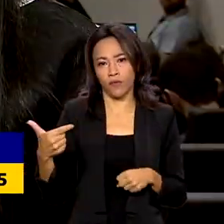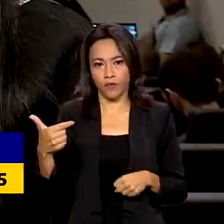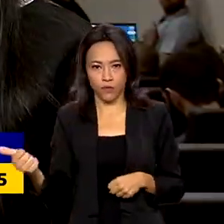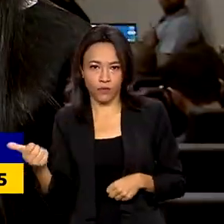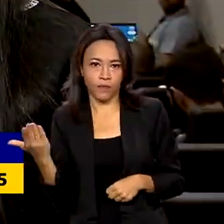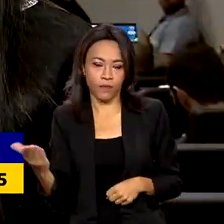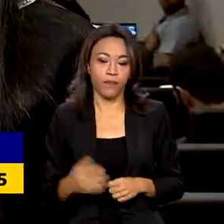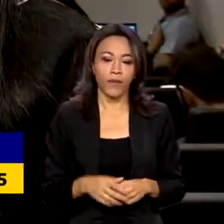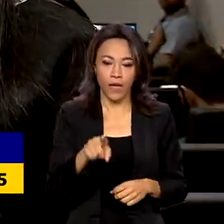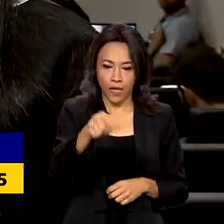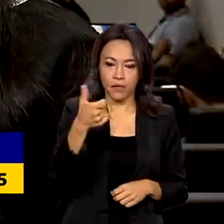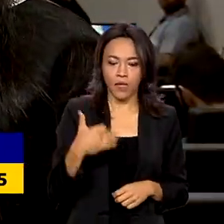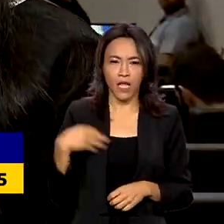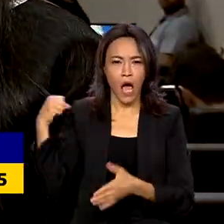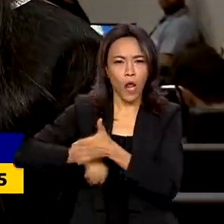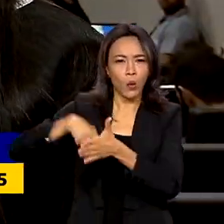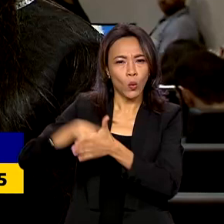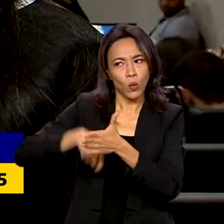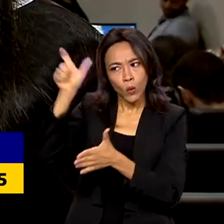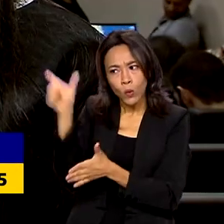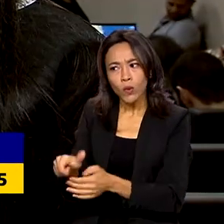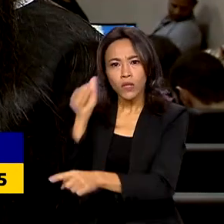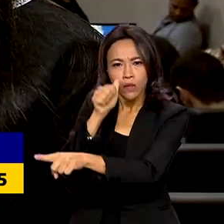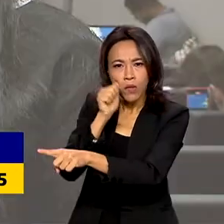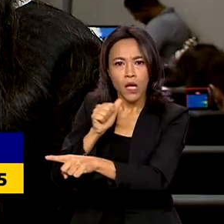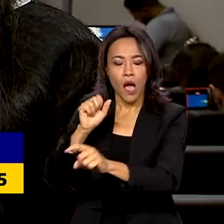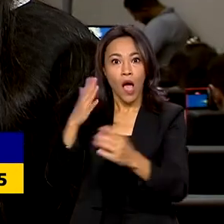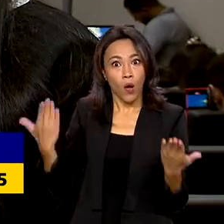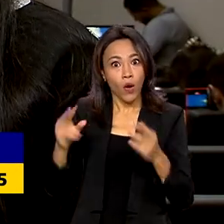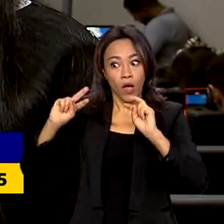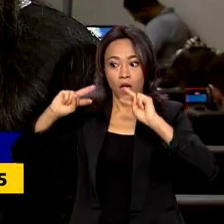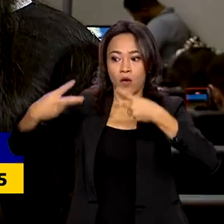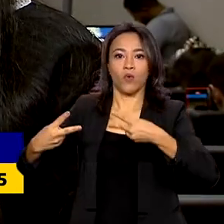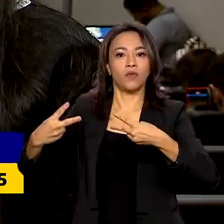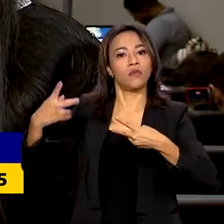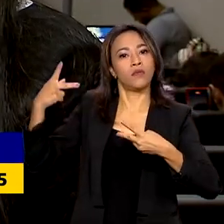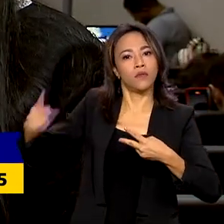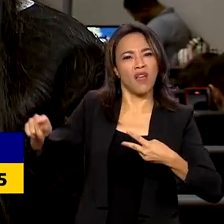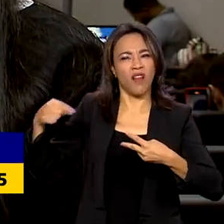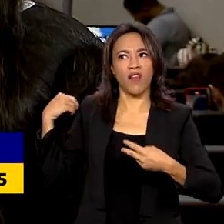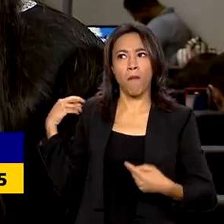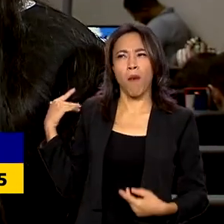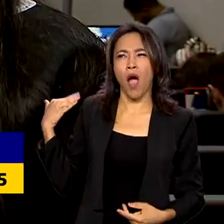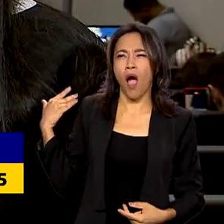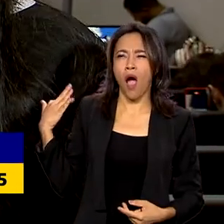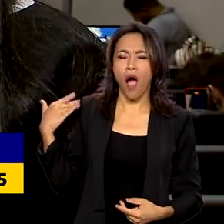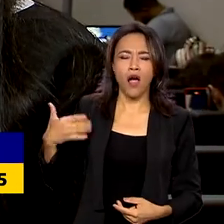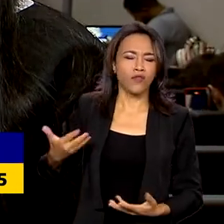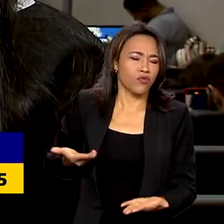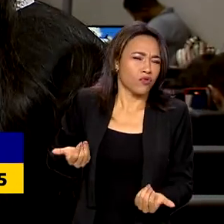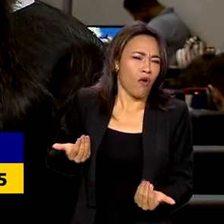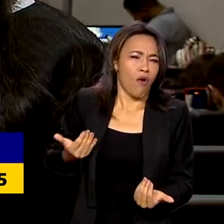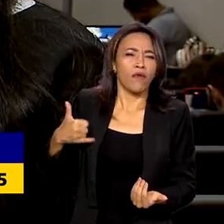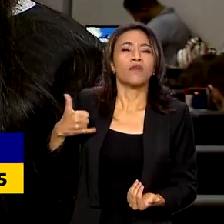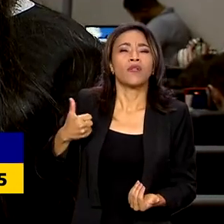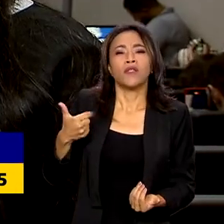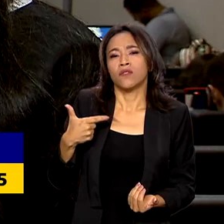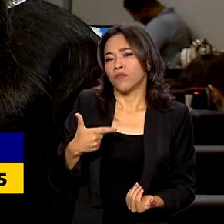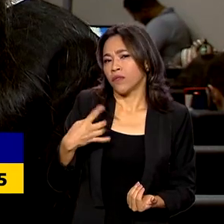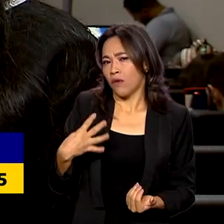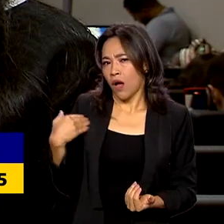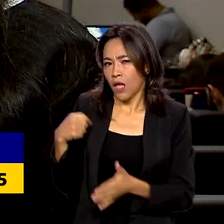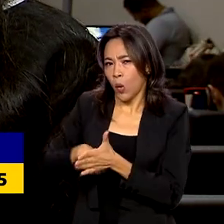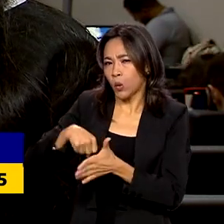Toda a luta dela está sendo reconhecida nacionalmente. Ela vinha batalhando desde muito nova, desde 24 anos,